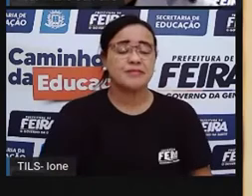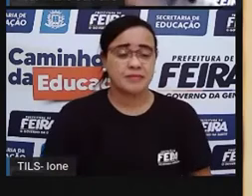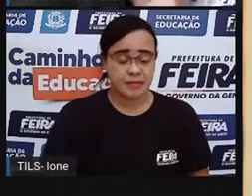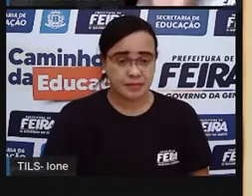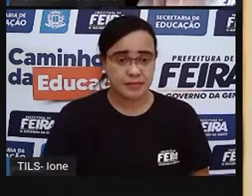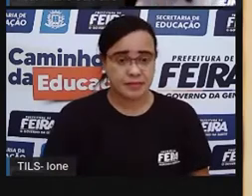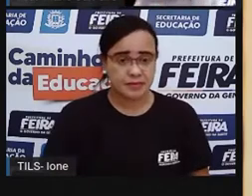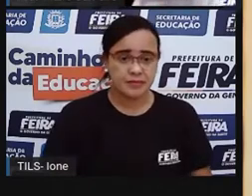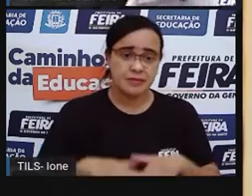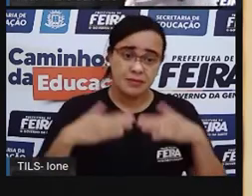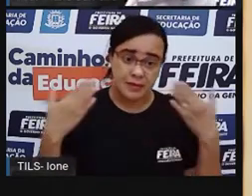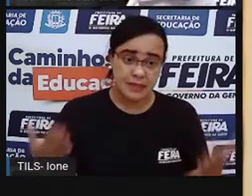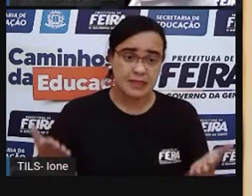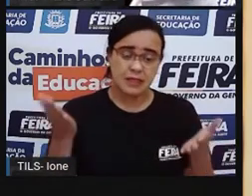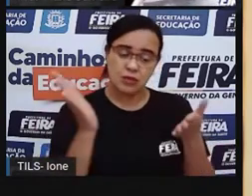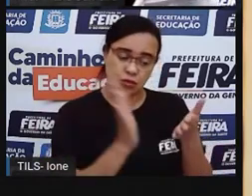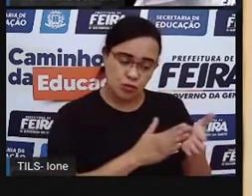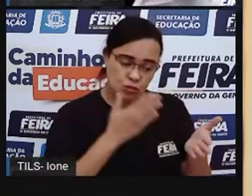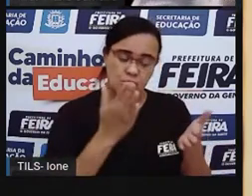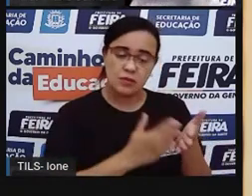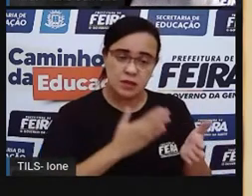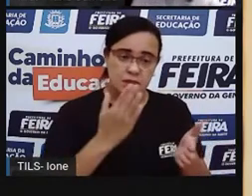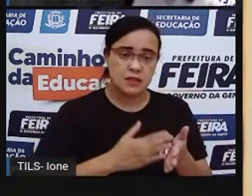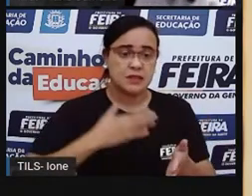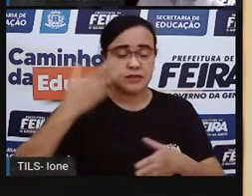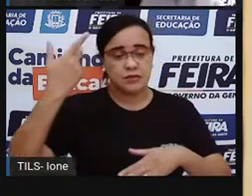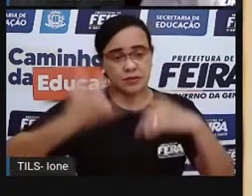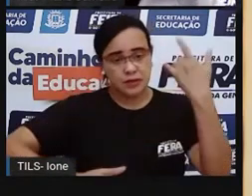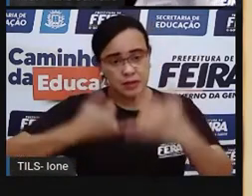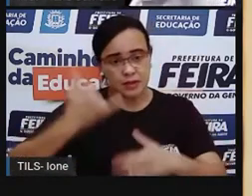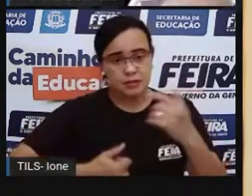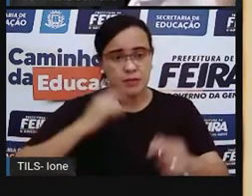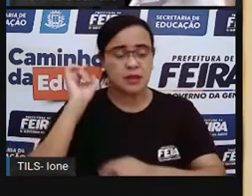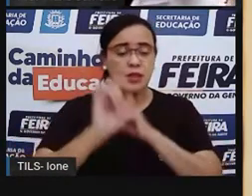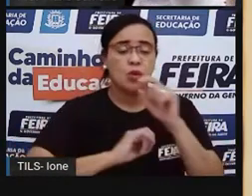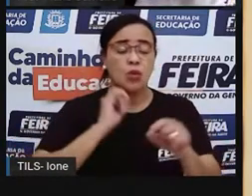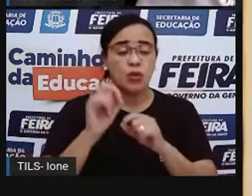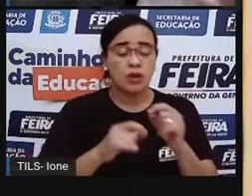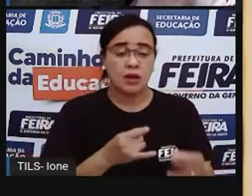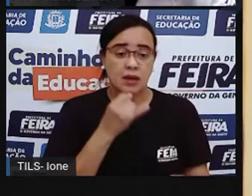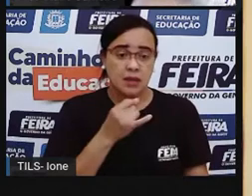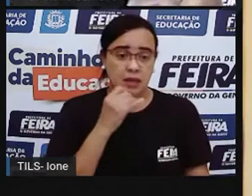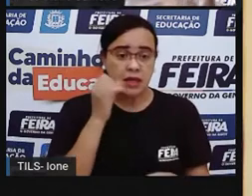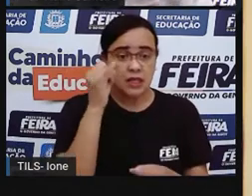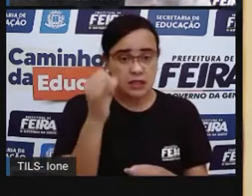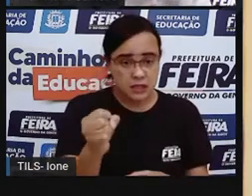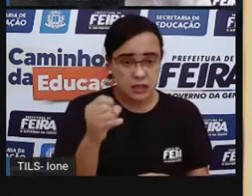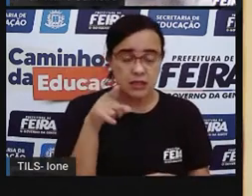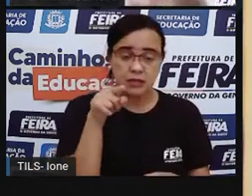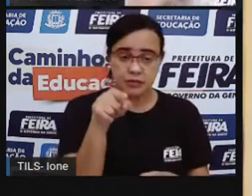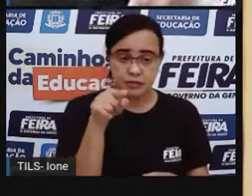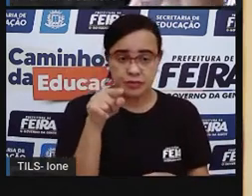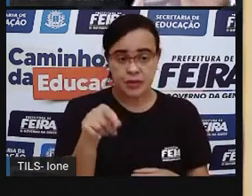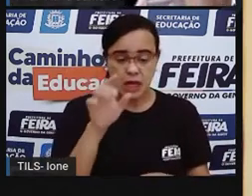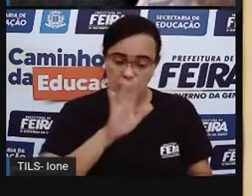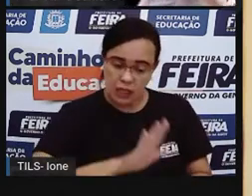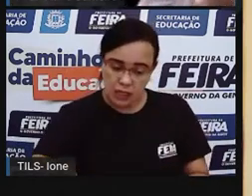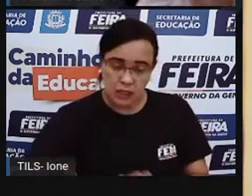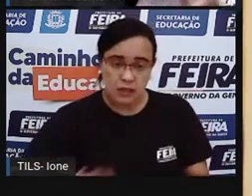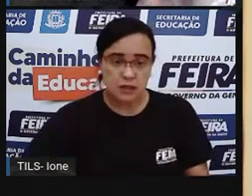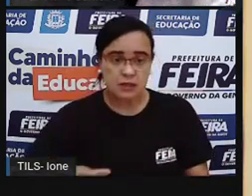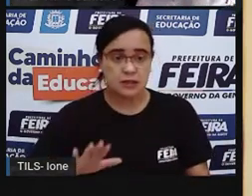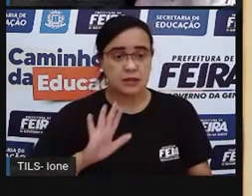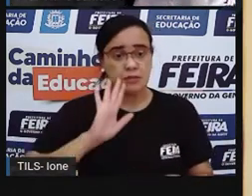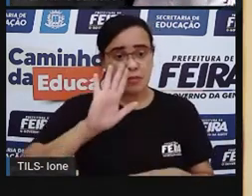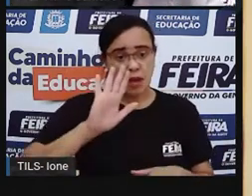de Ingrid, ela fala algo bem interessante. E se você é uma criança, né? Que precisa de cuidados especiais, você vai ter